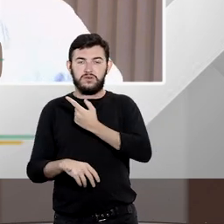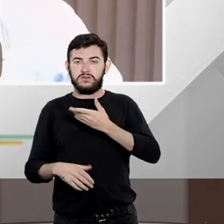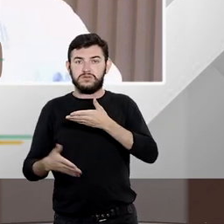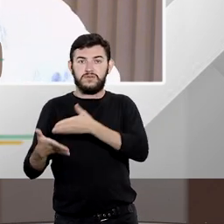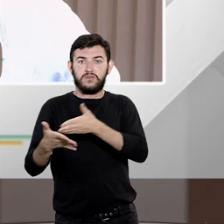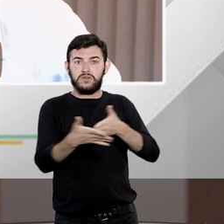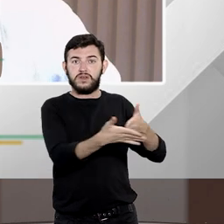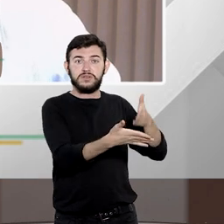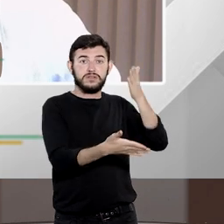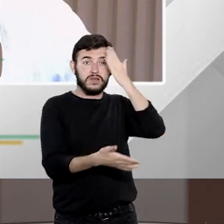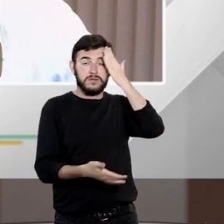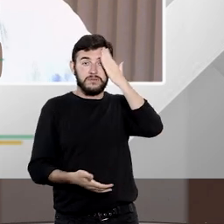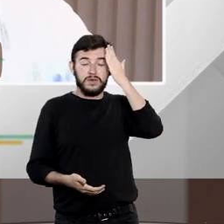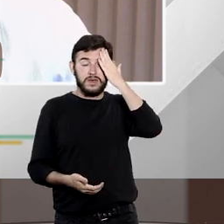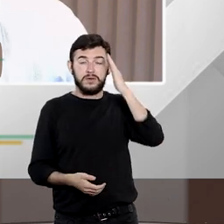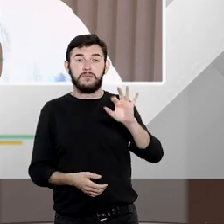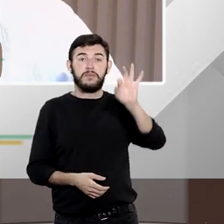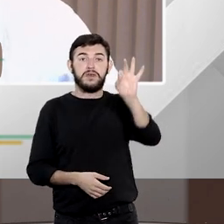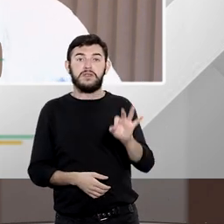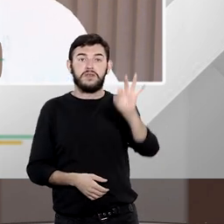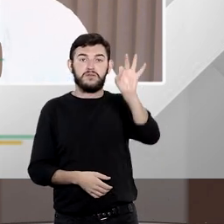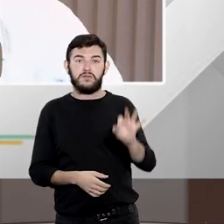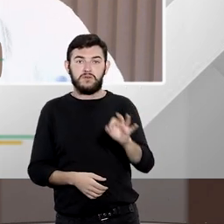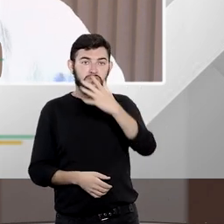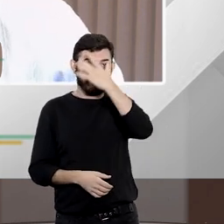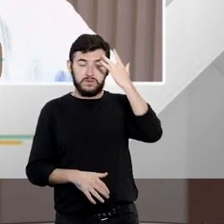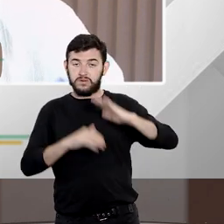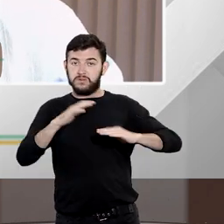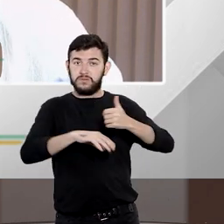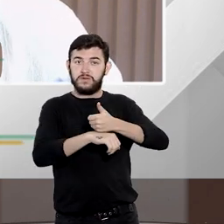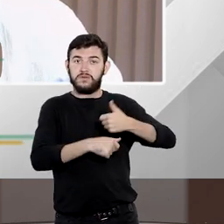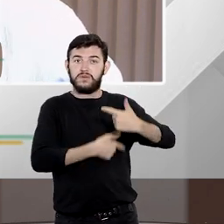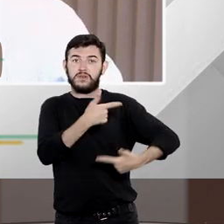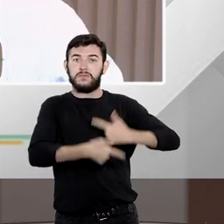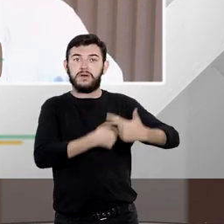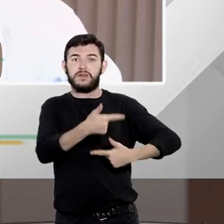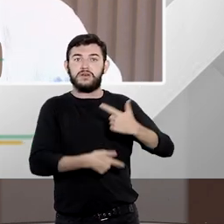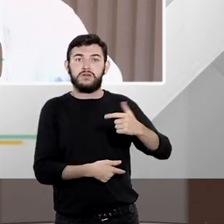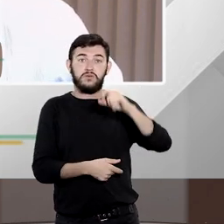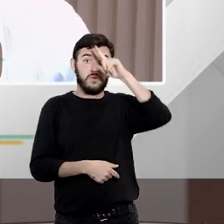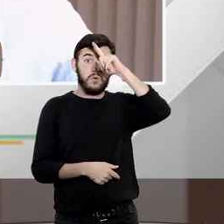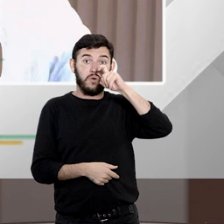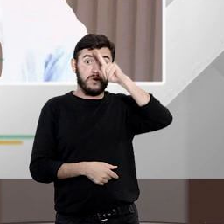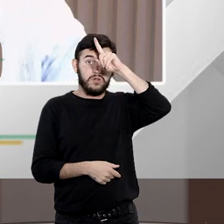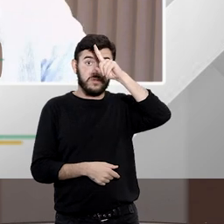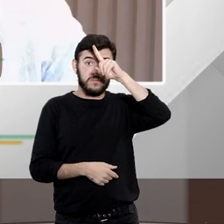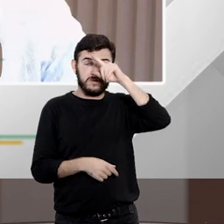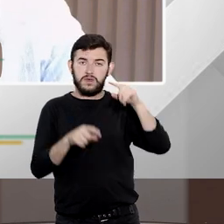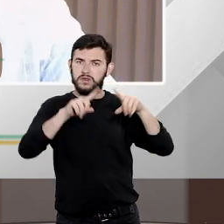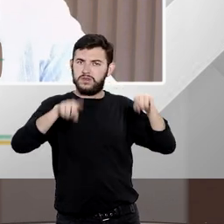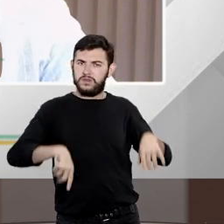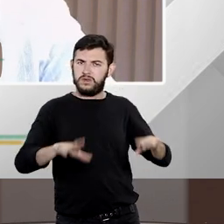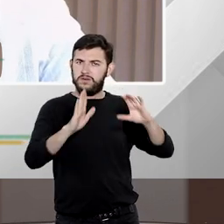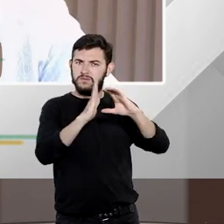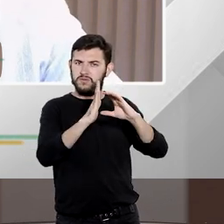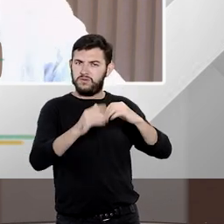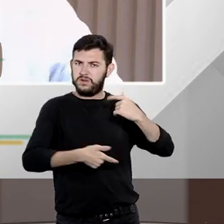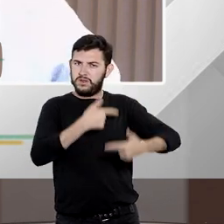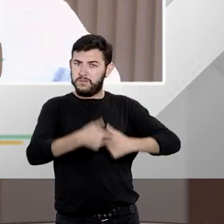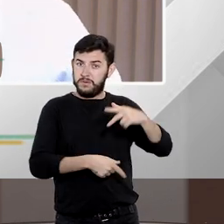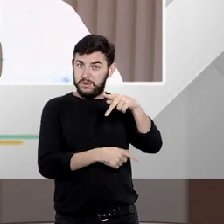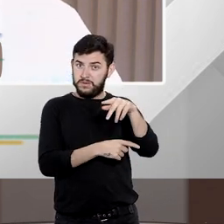exemplo de percentual mínimo de servidores que deveriam continuar trabalhando nos hospitais seriam apenas aqueles servidores que estão no pronto